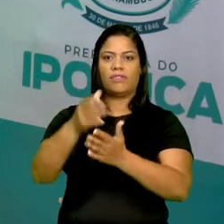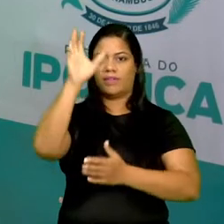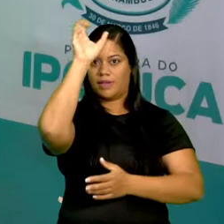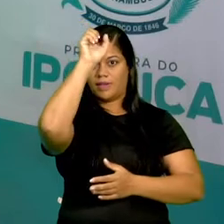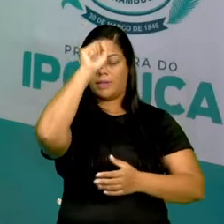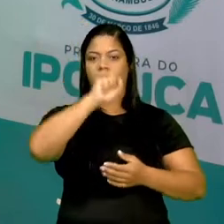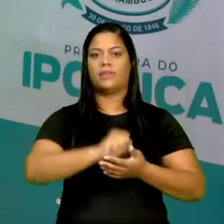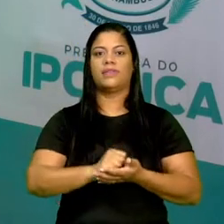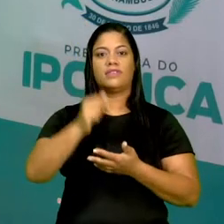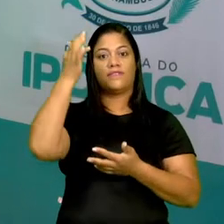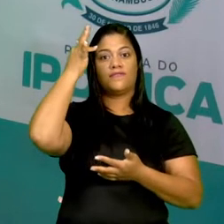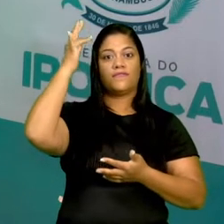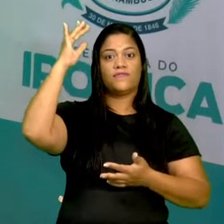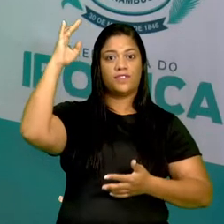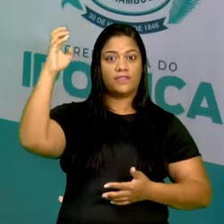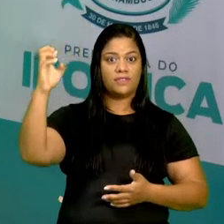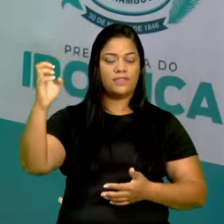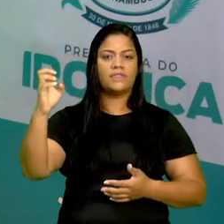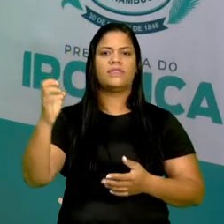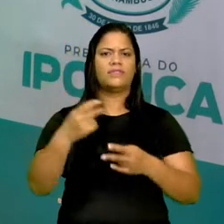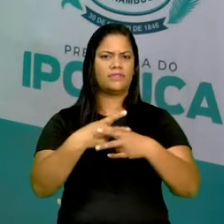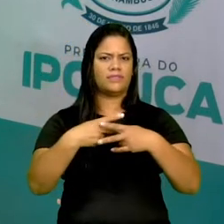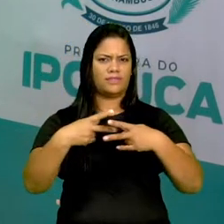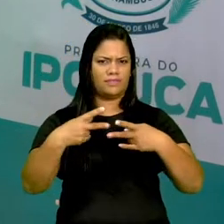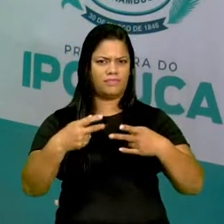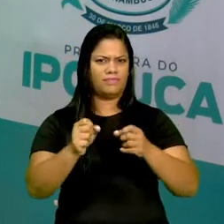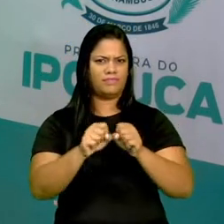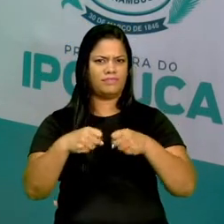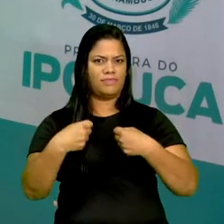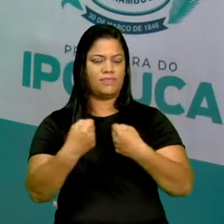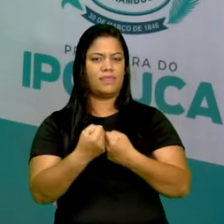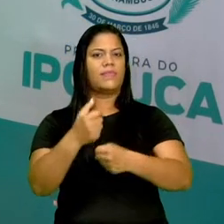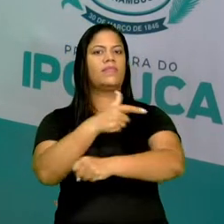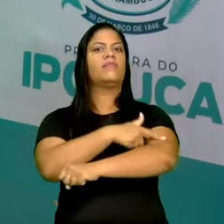filosofia e comportamentos sociais.